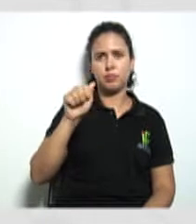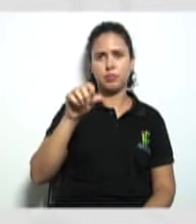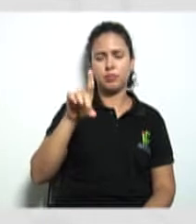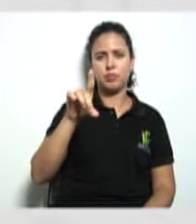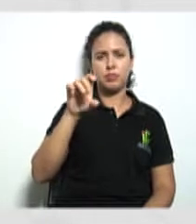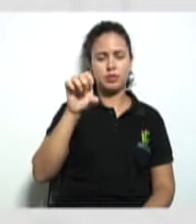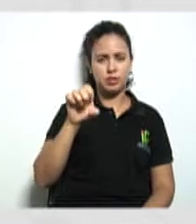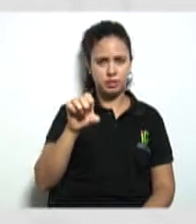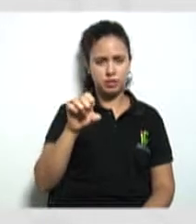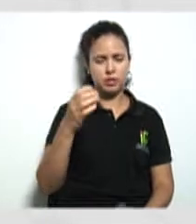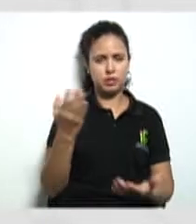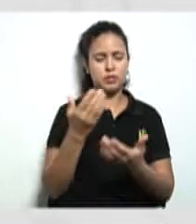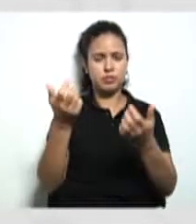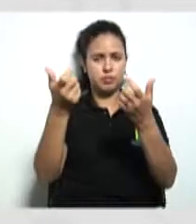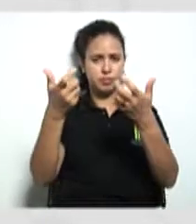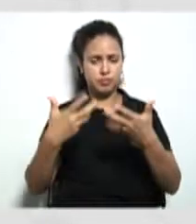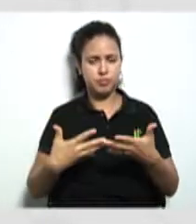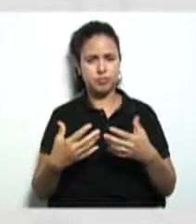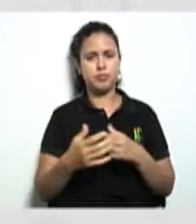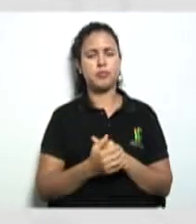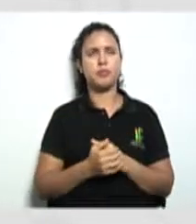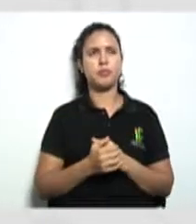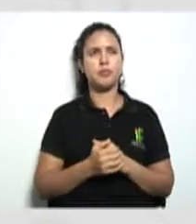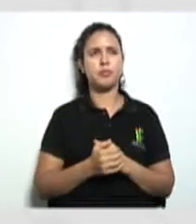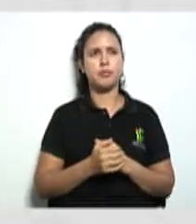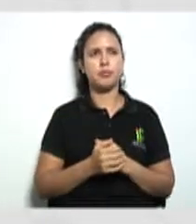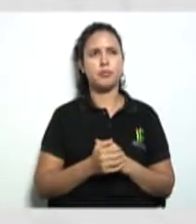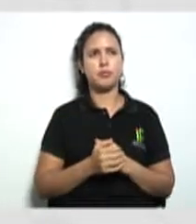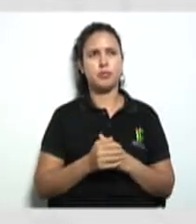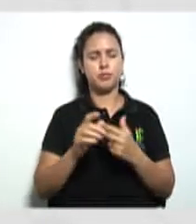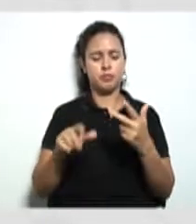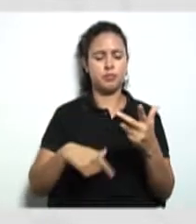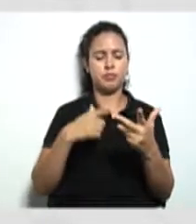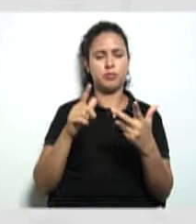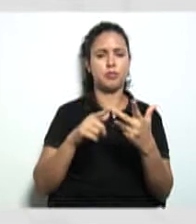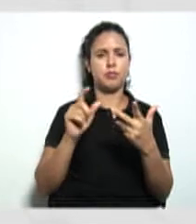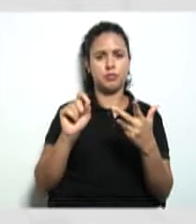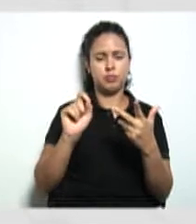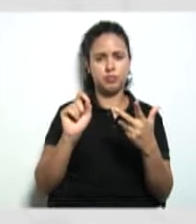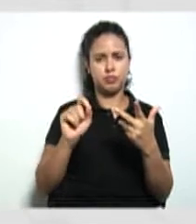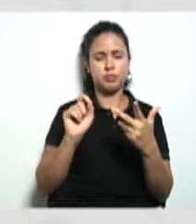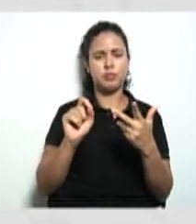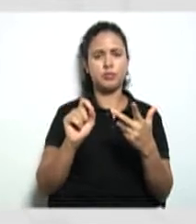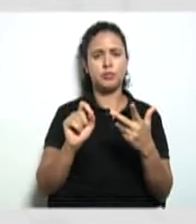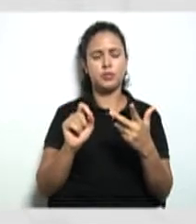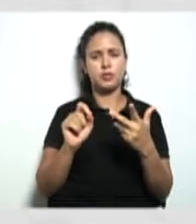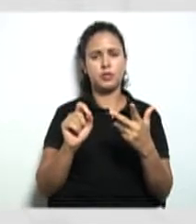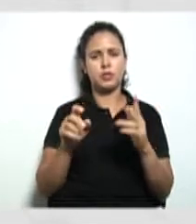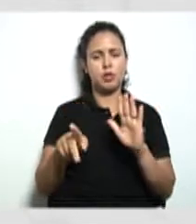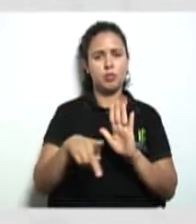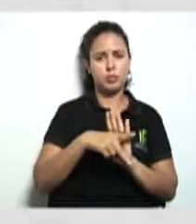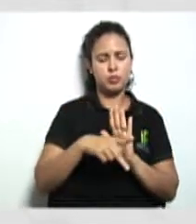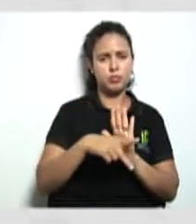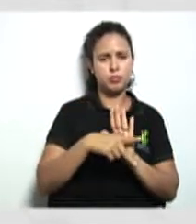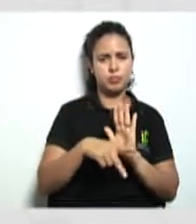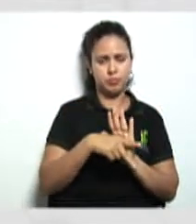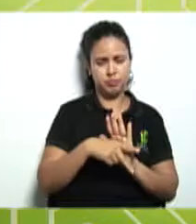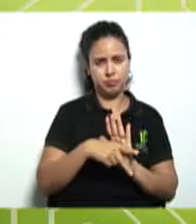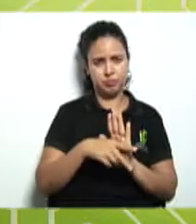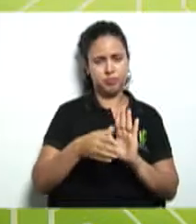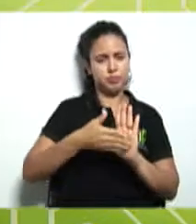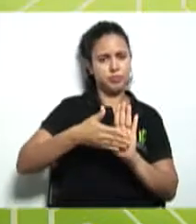a descrever um pouquinho mais à frente. E a elaboração de quê? Da proposta. É o quê que se